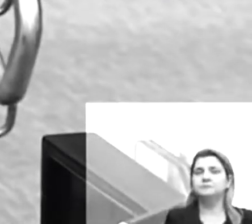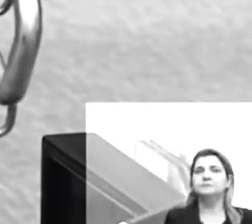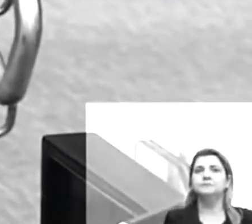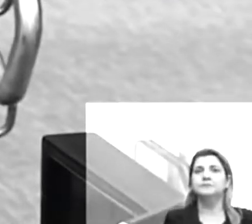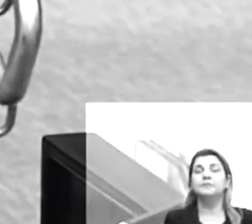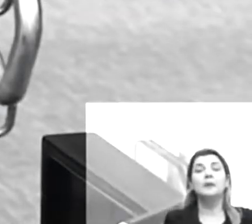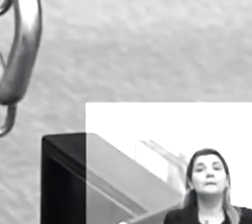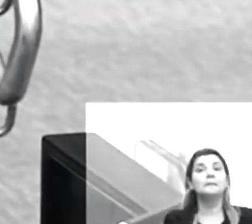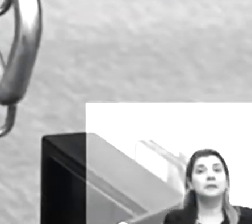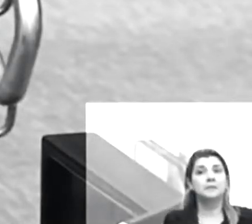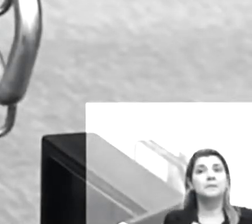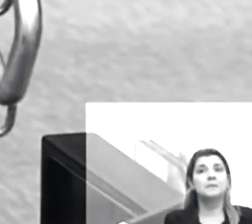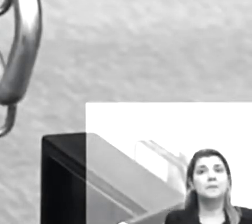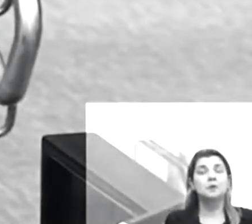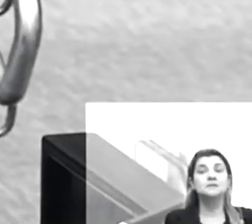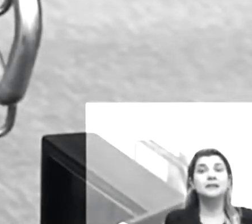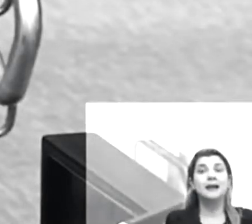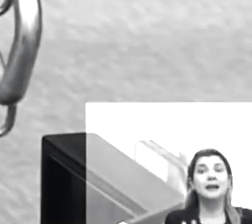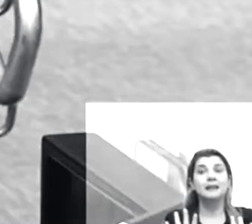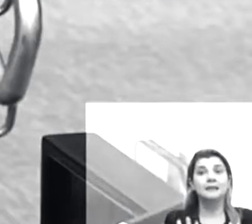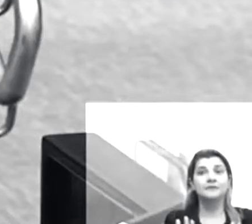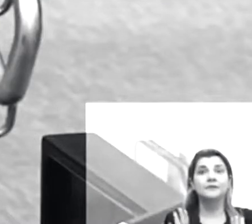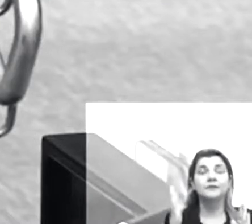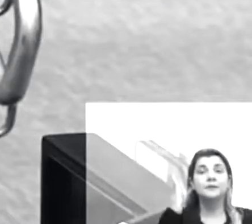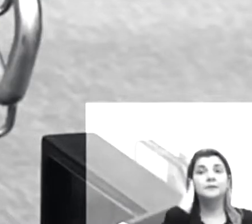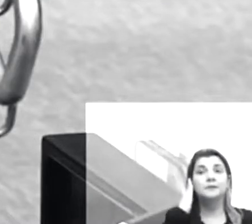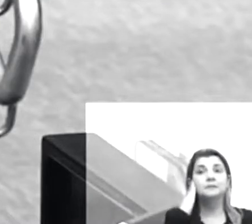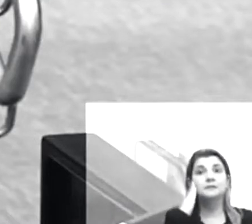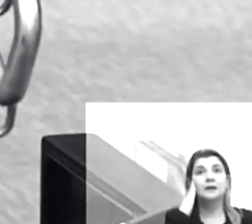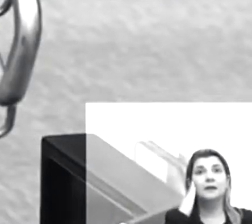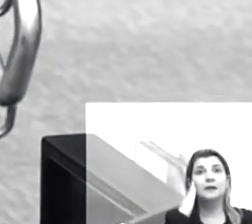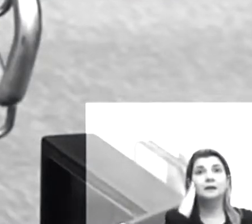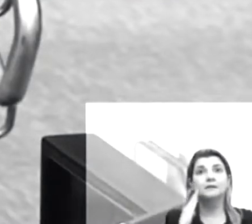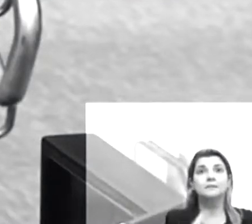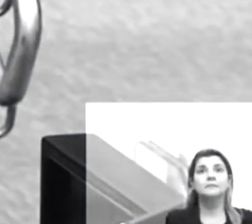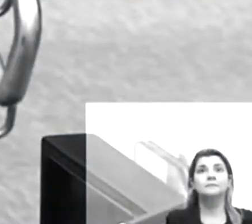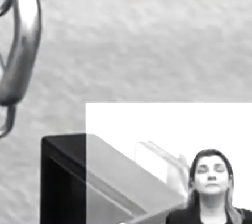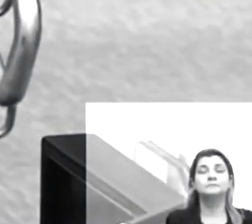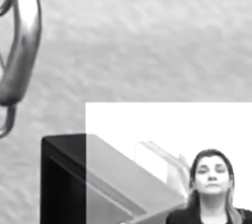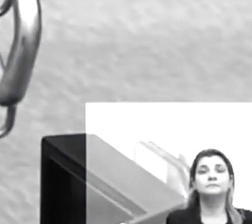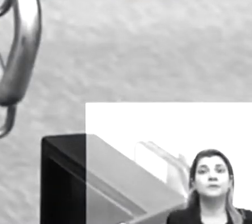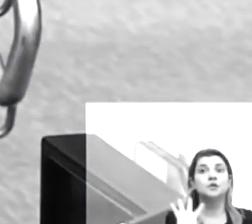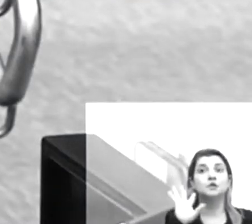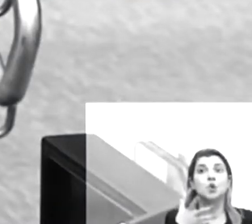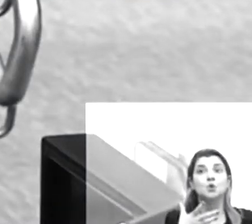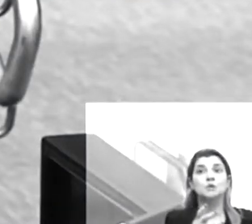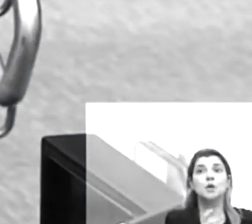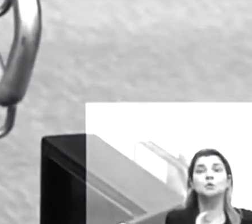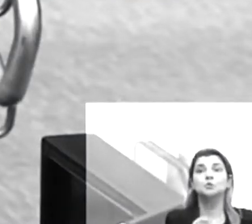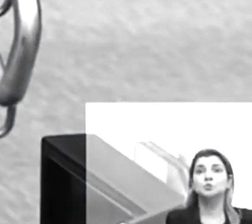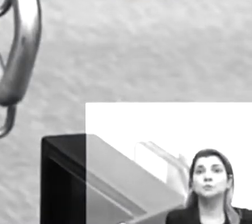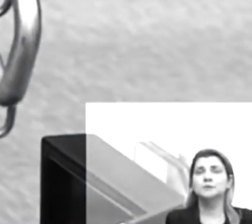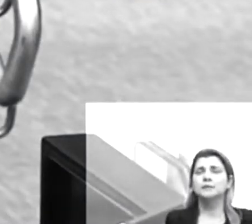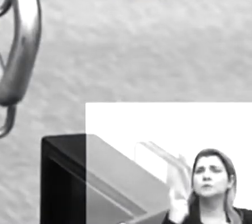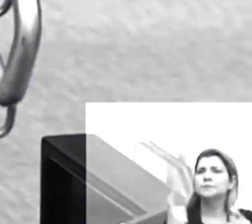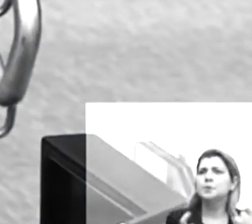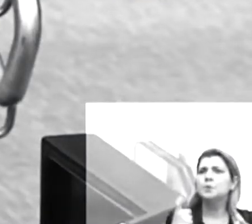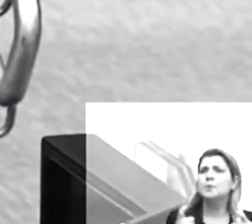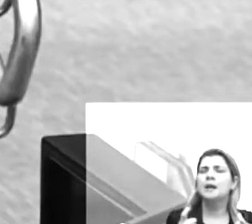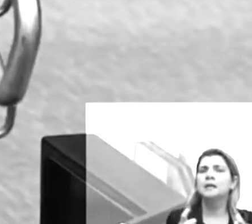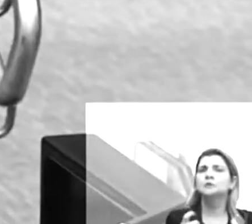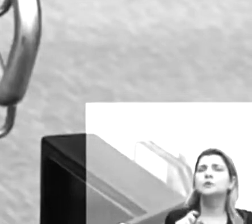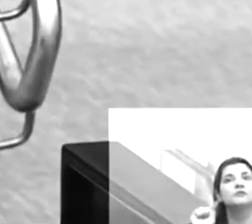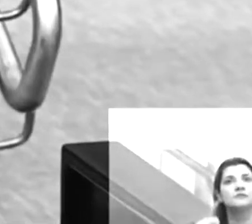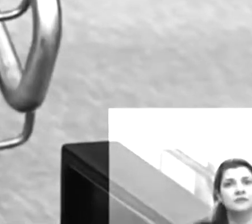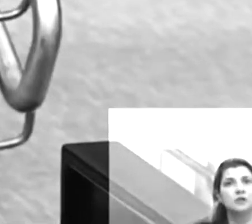para que ele possa estar livre de pensar o seu Estado, a solução do seu Estado, despreocupado com o que possa ocorrer ao